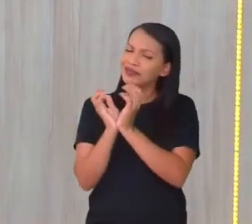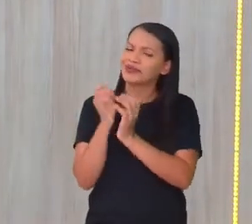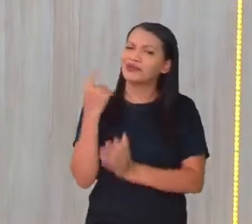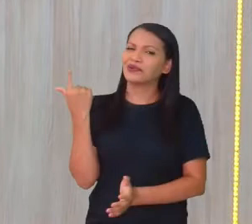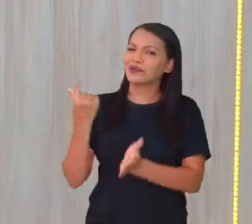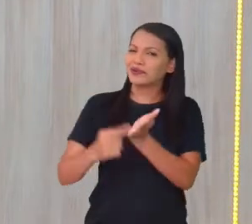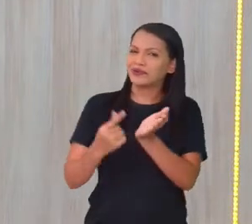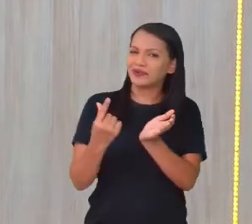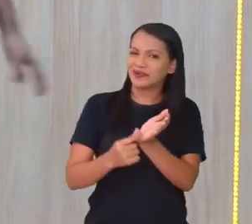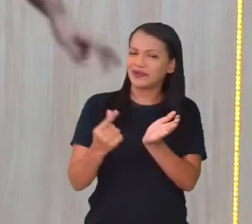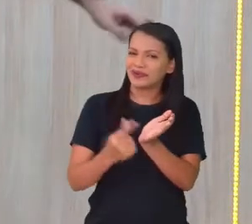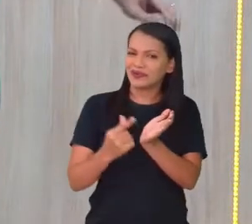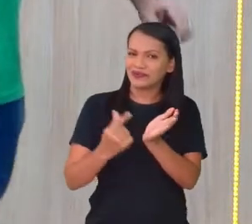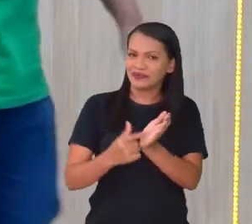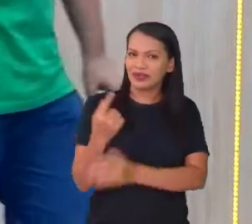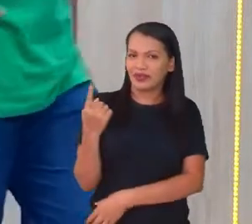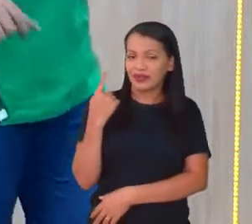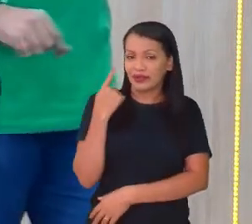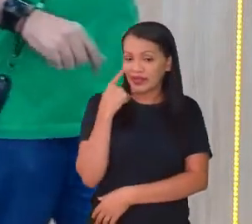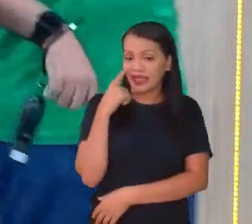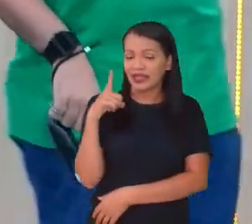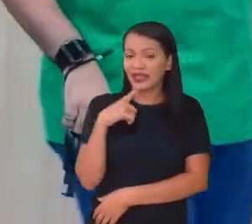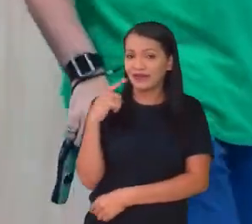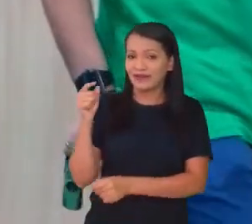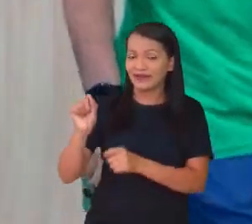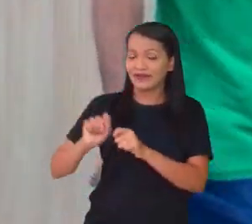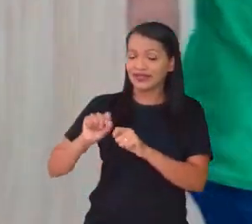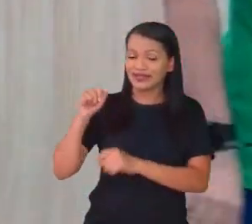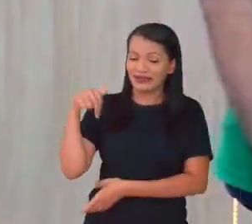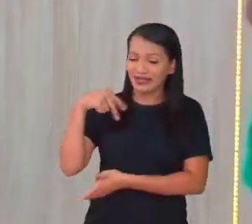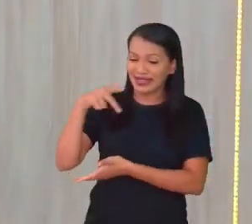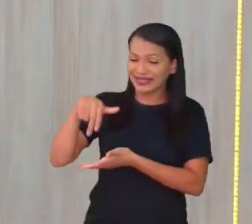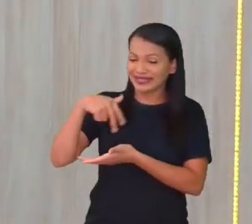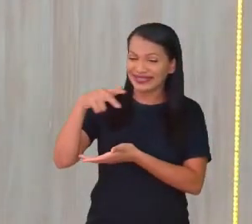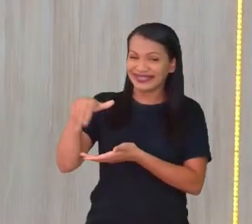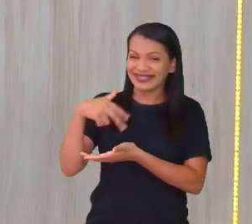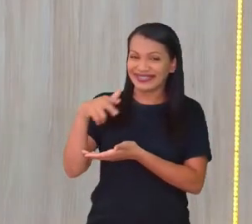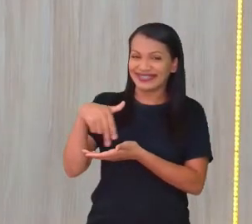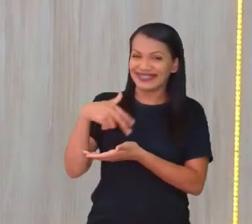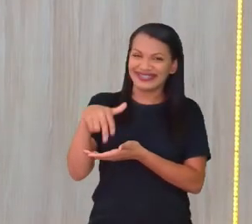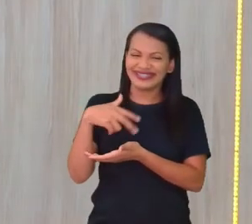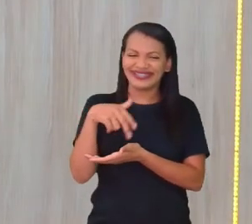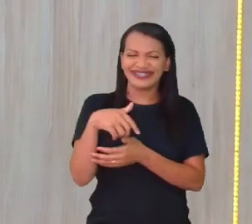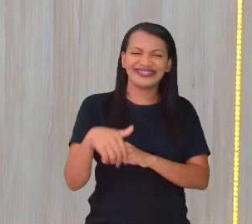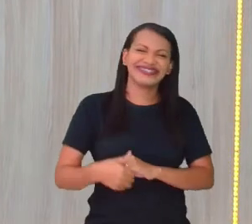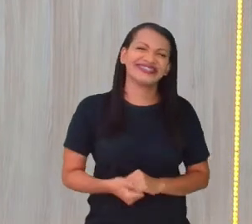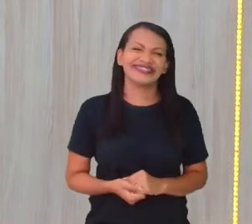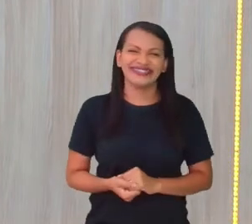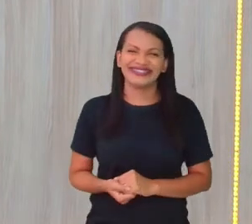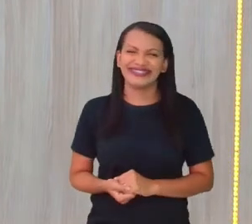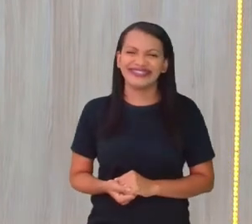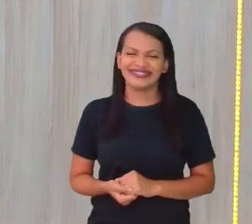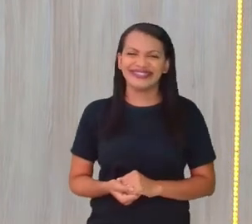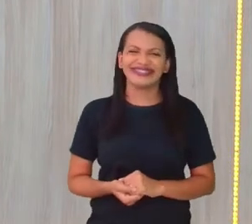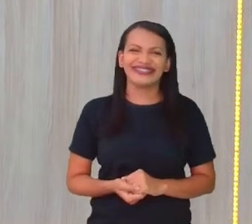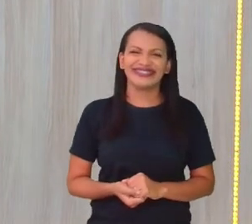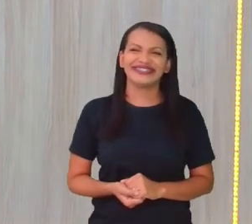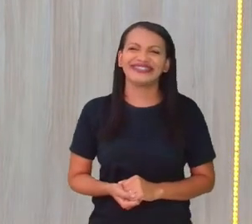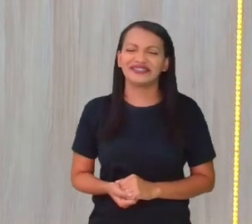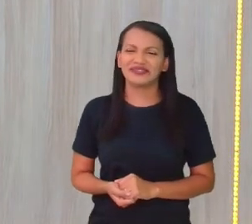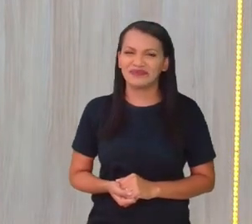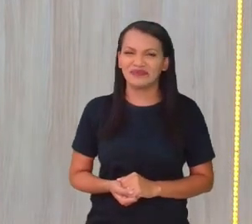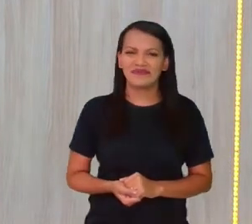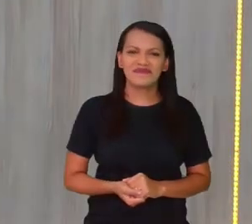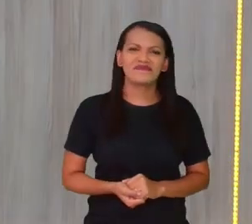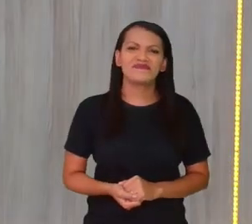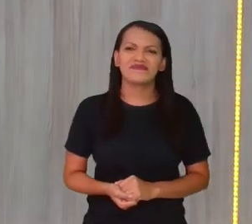O aplicativo, queridinho da galera, a gente vai até fazer a redancinha, Juninho. Ah, rapaz! Deixa eu ver se a câmera aí